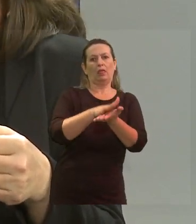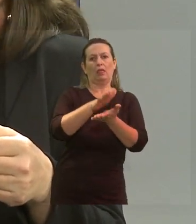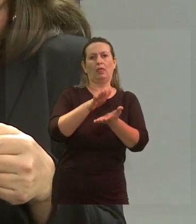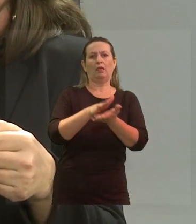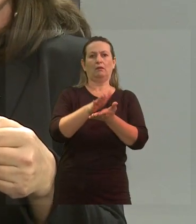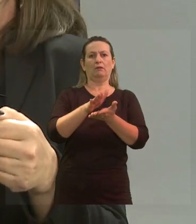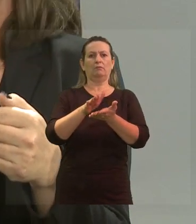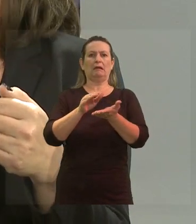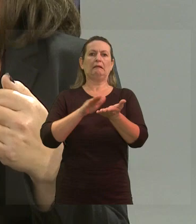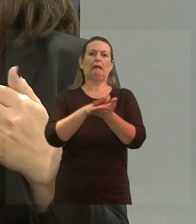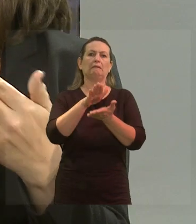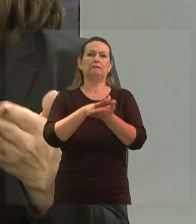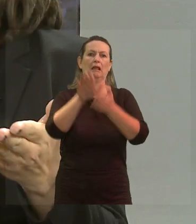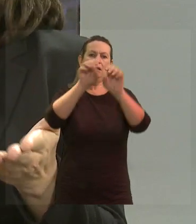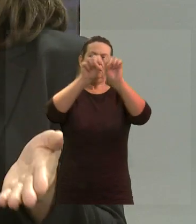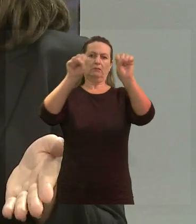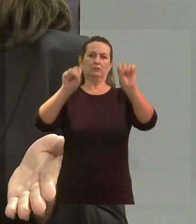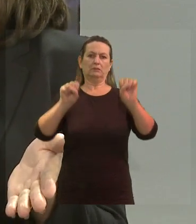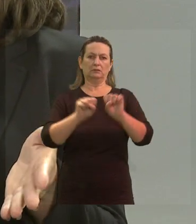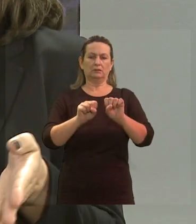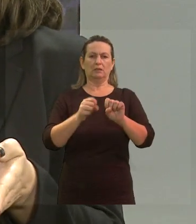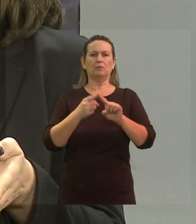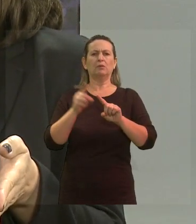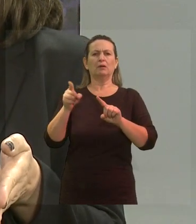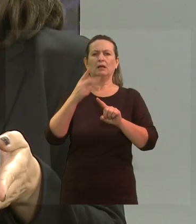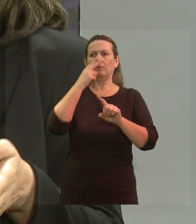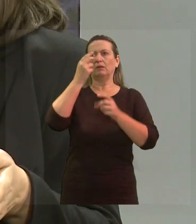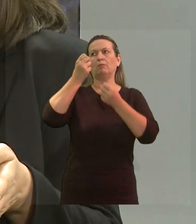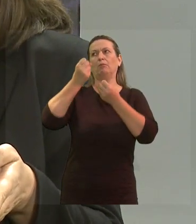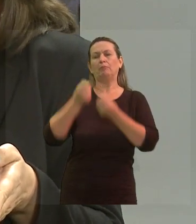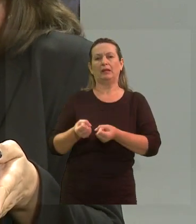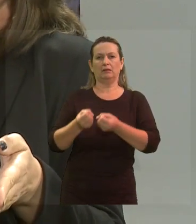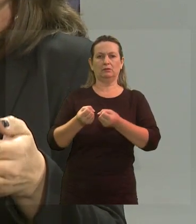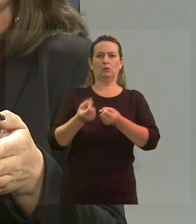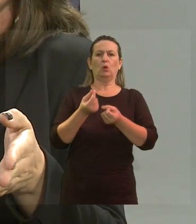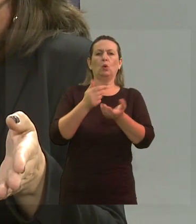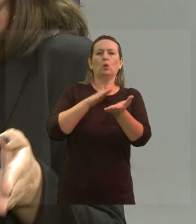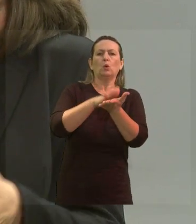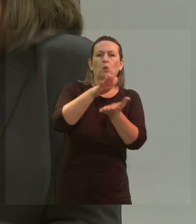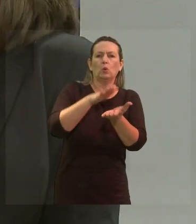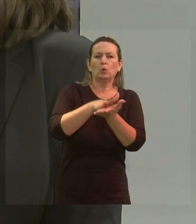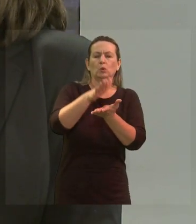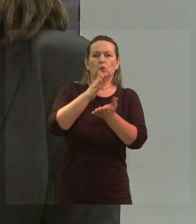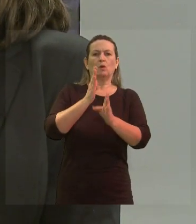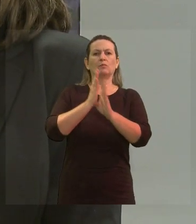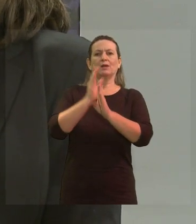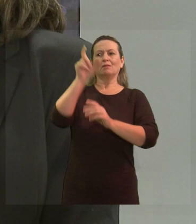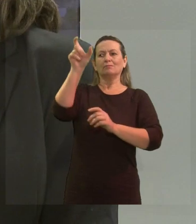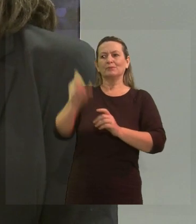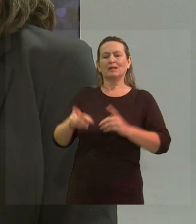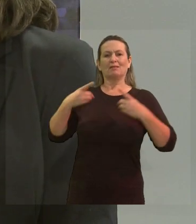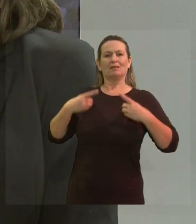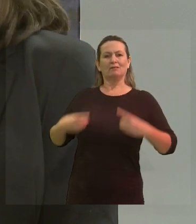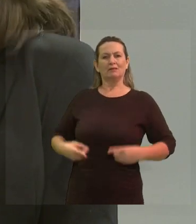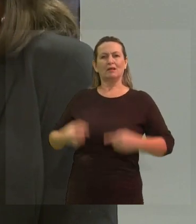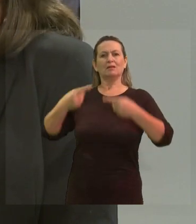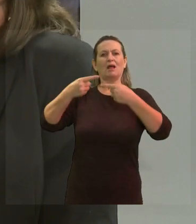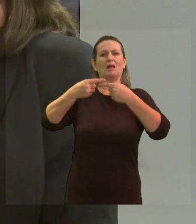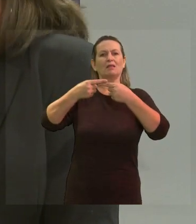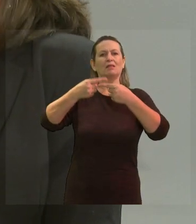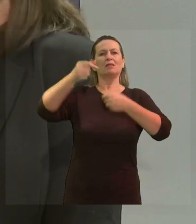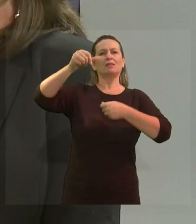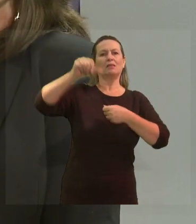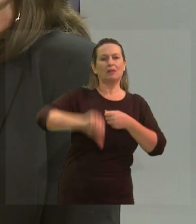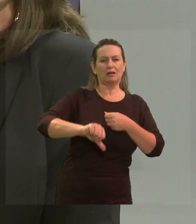sistema. E por que é considerado um custo? Porque é considerada a deficiência algo negativo.